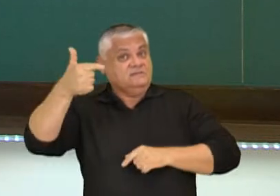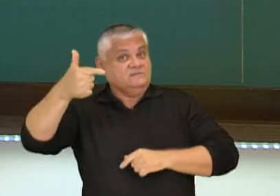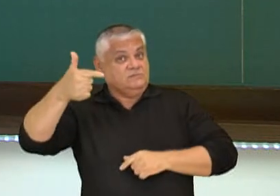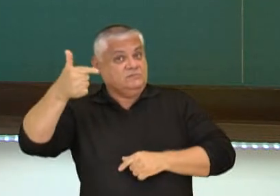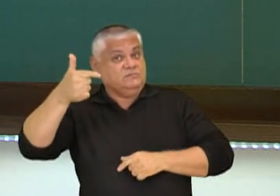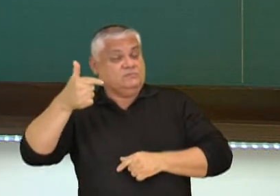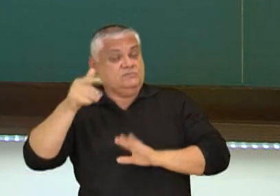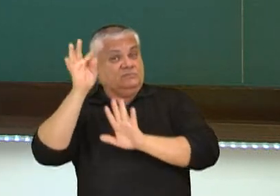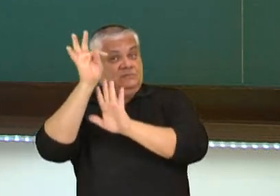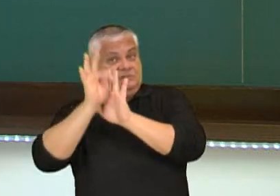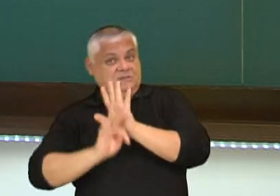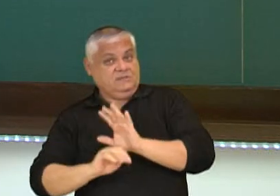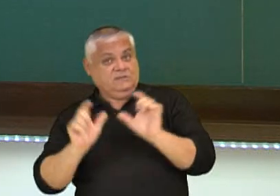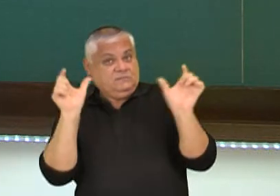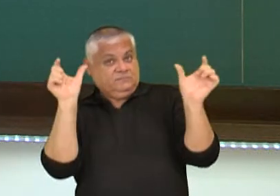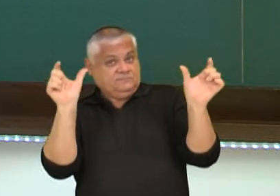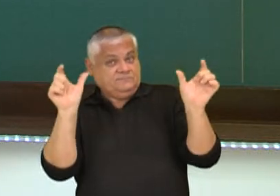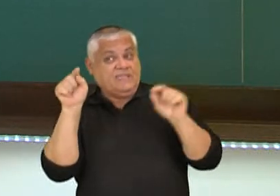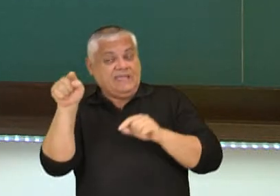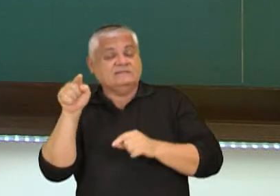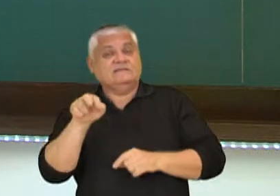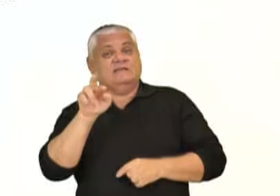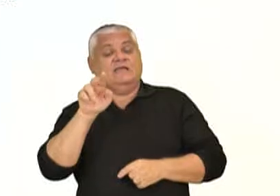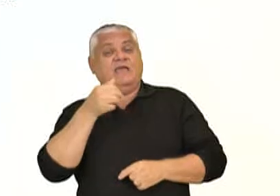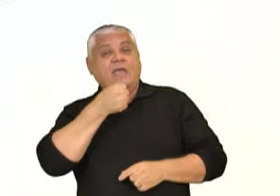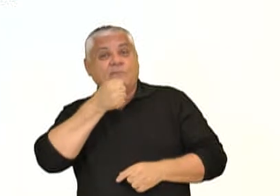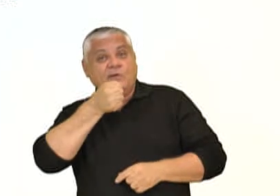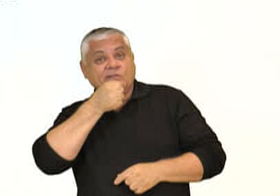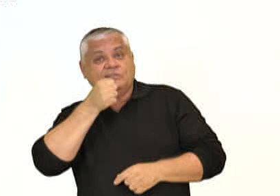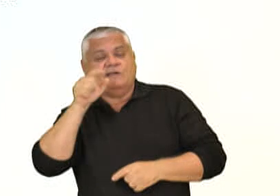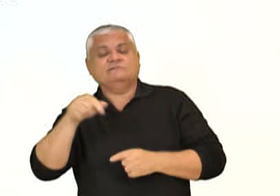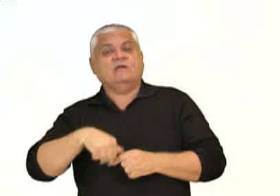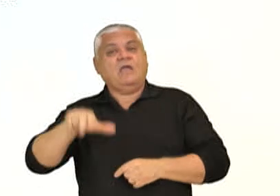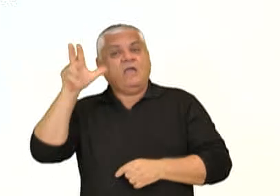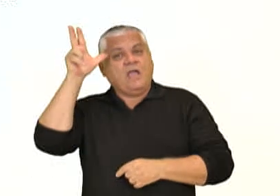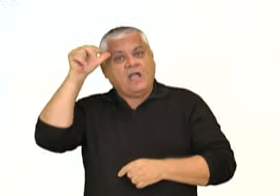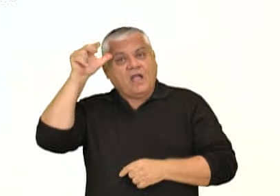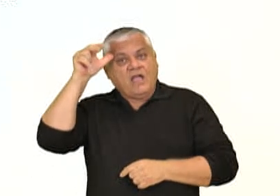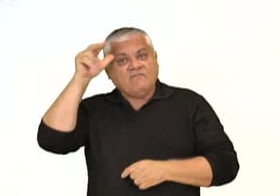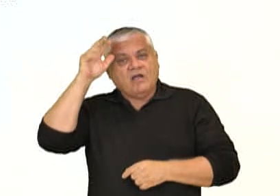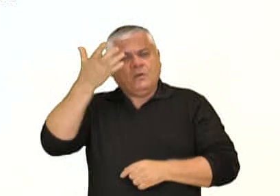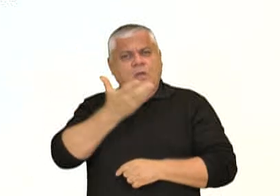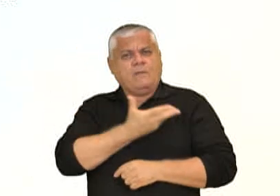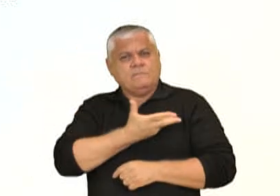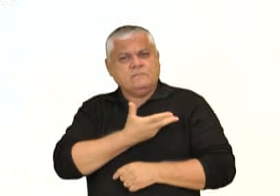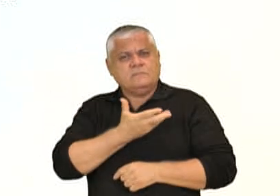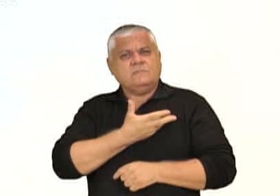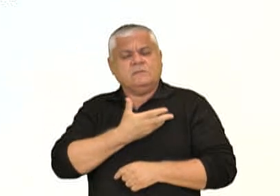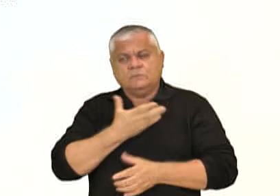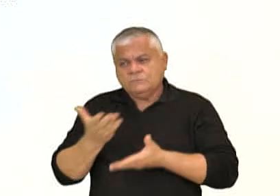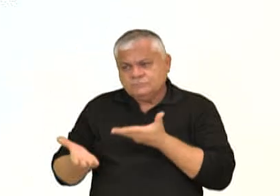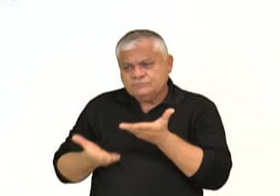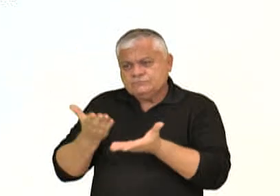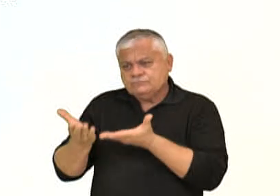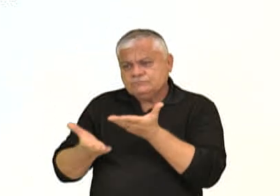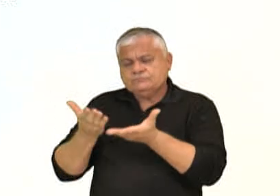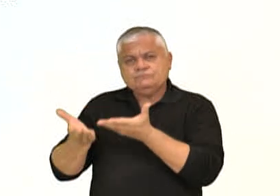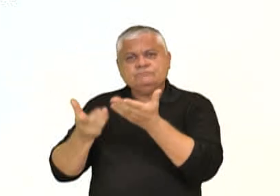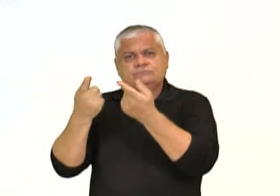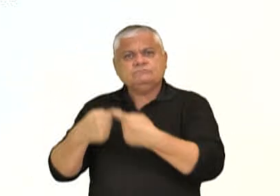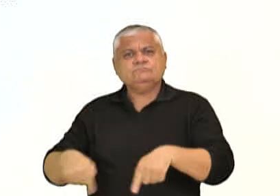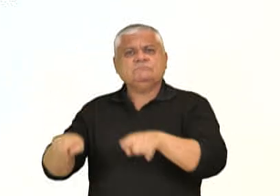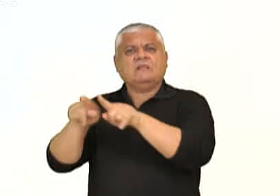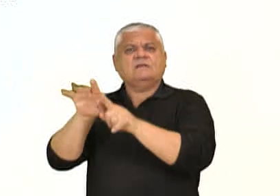que agora é uma reportagem. Veja lá, ó. Cavalos, parceiros da reabilitação. Veja que até o título difere